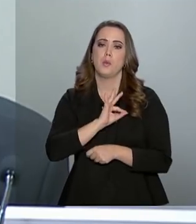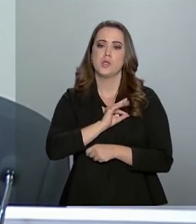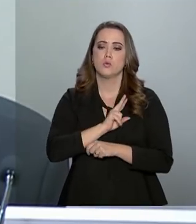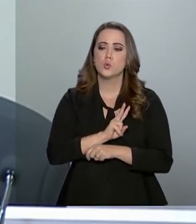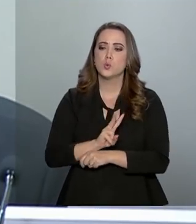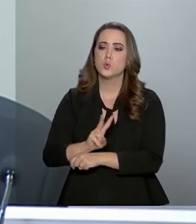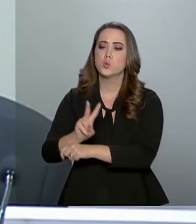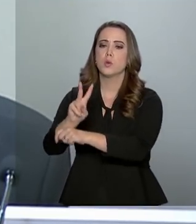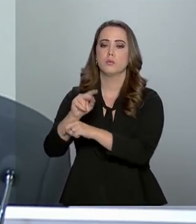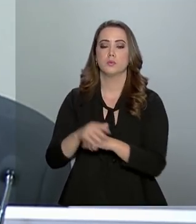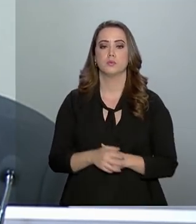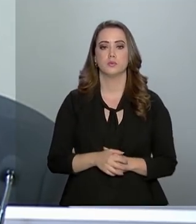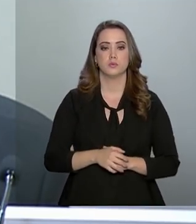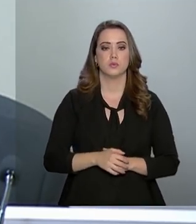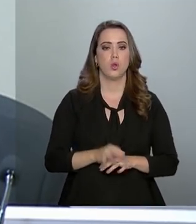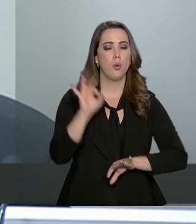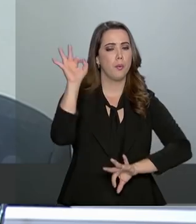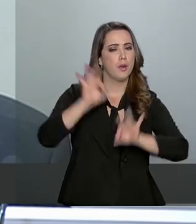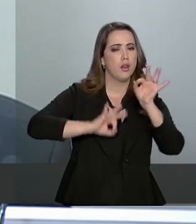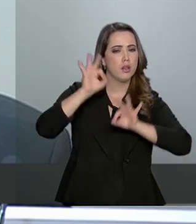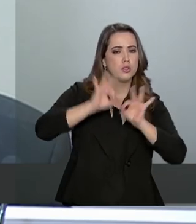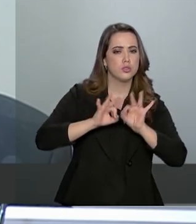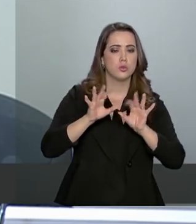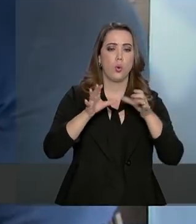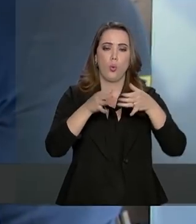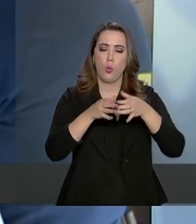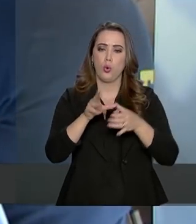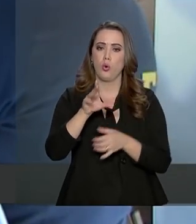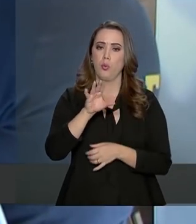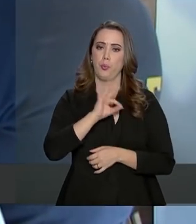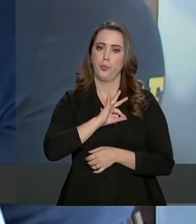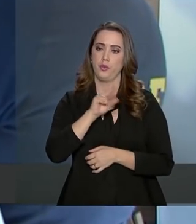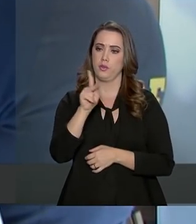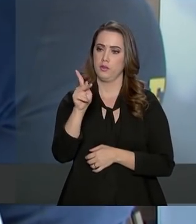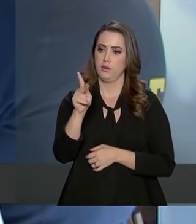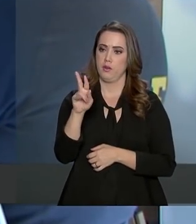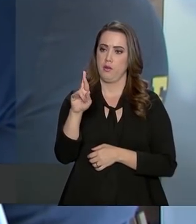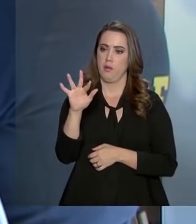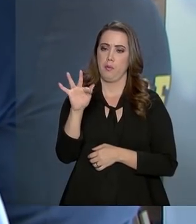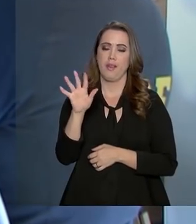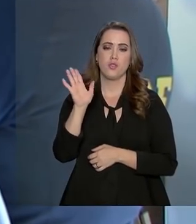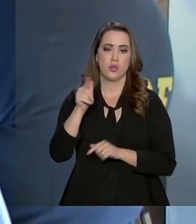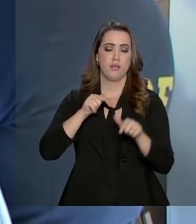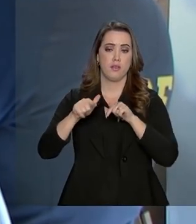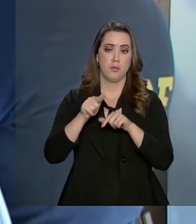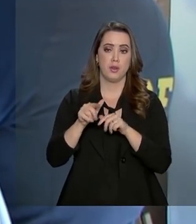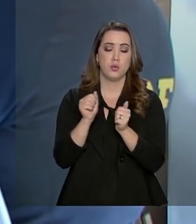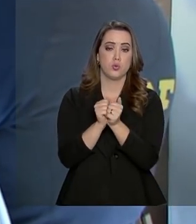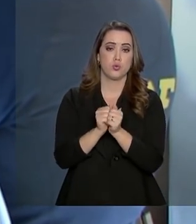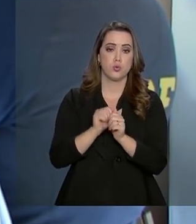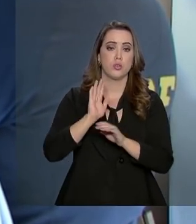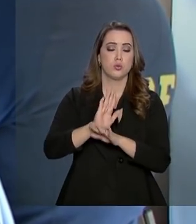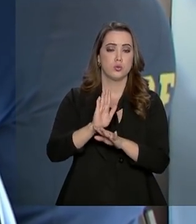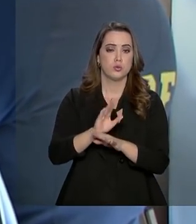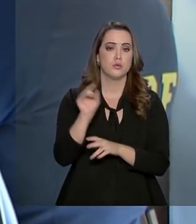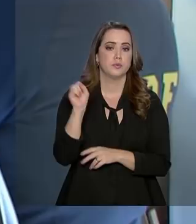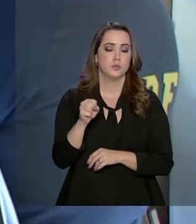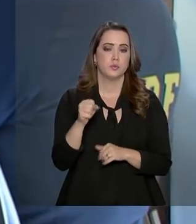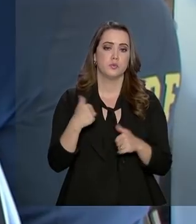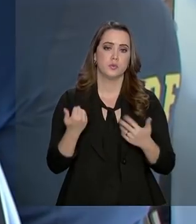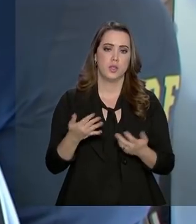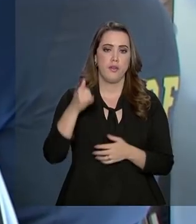plano é a mobilização do pessoal da Polícia Rodoviária Federal, já está mobilizado, já está lá ajudando, e